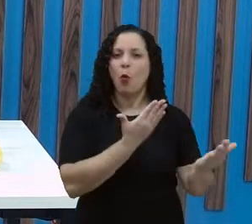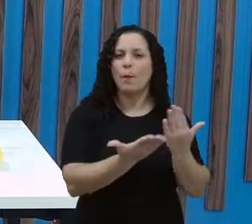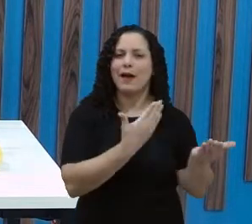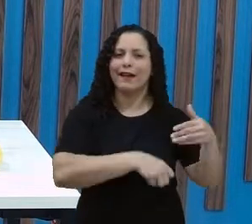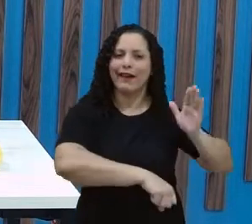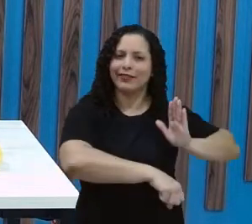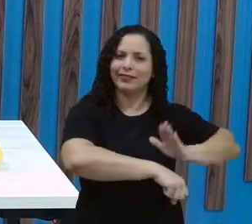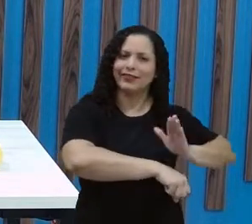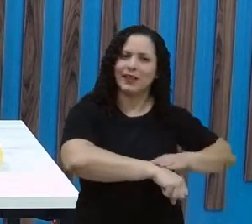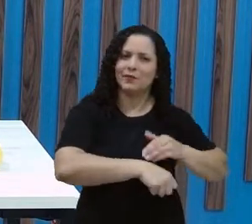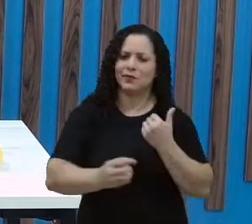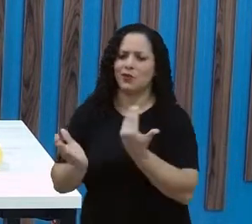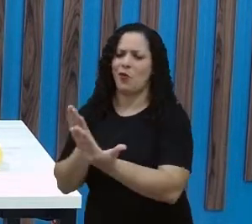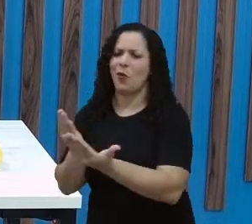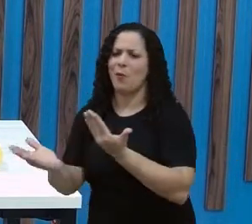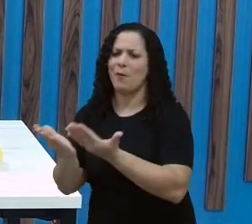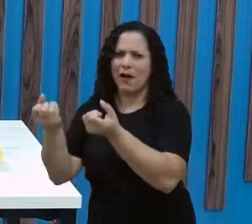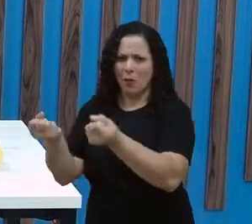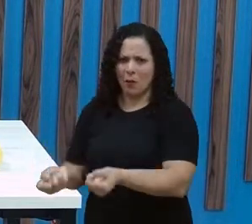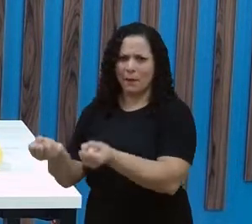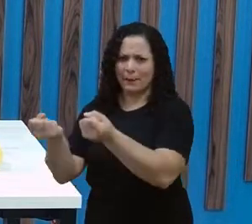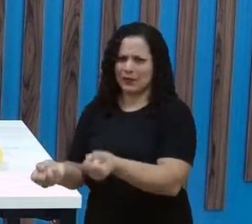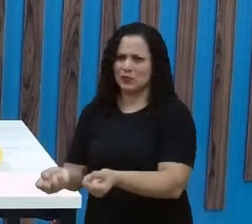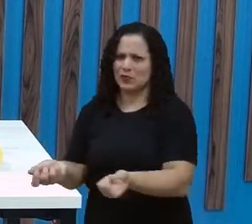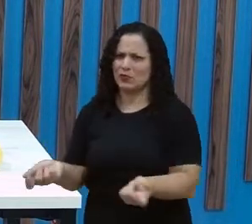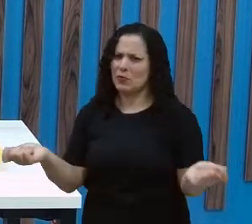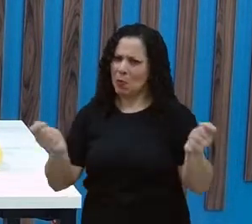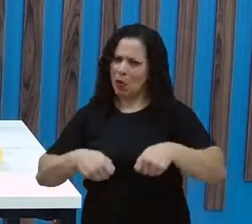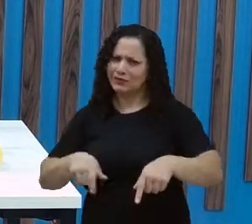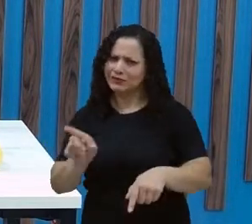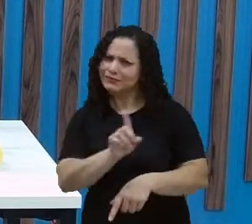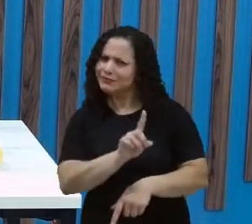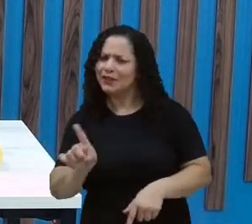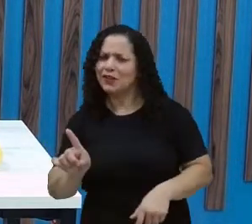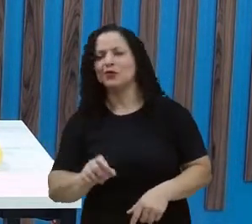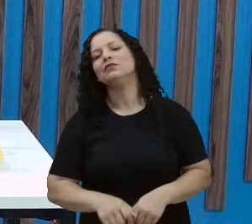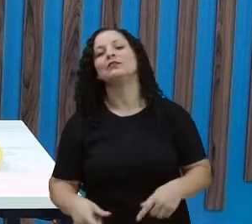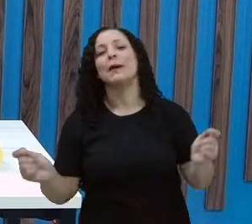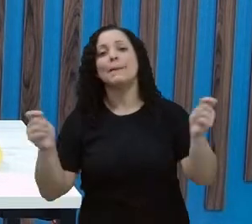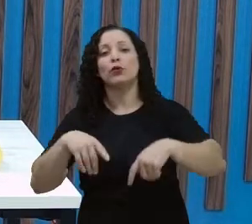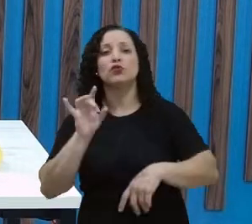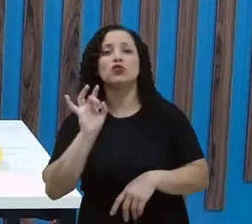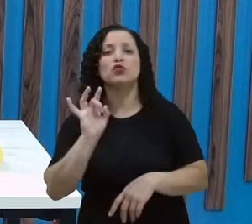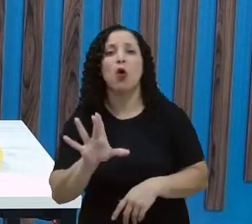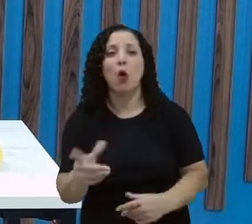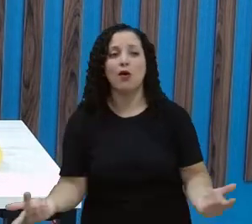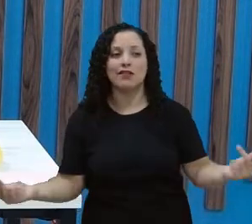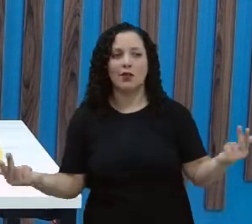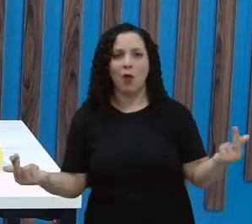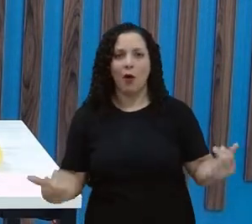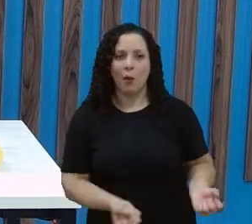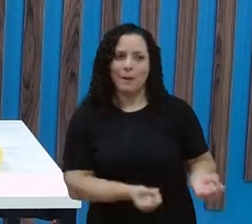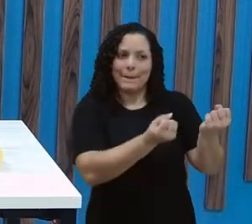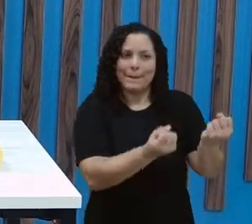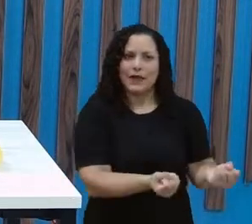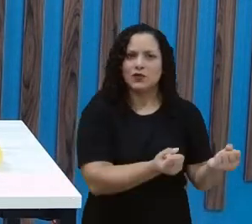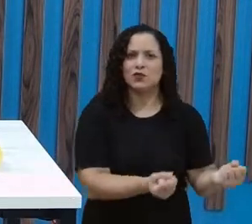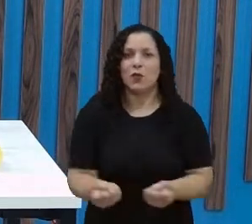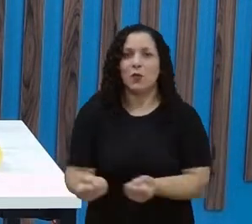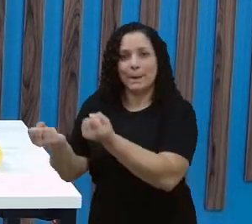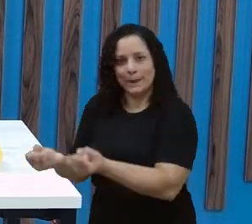de tempo com a medida de massa. Eu posso comparar grandezas de mesma natureza. Massa com massa,